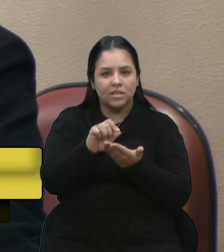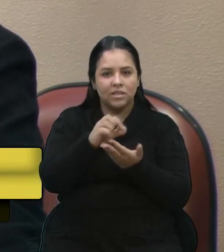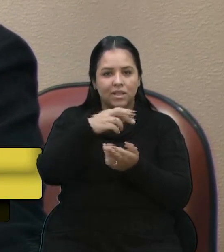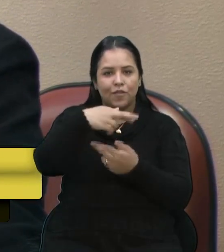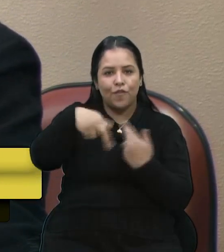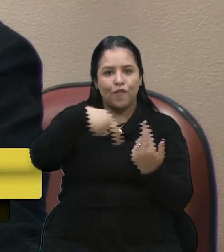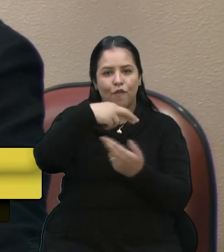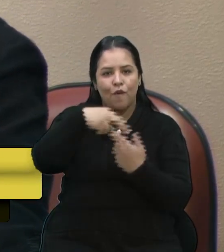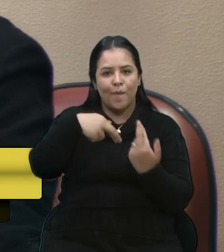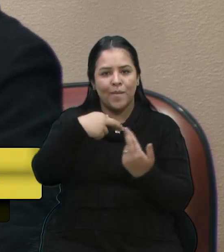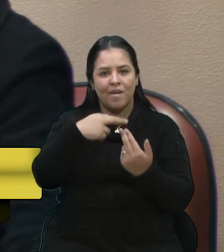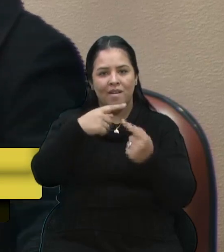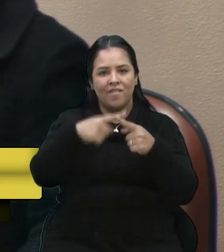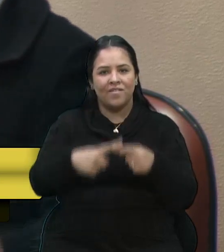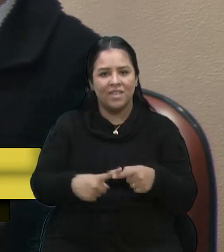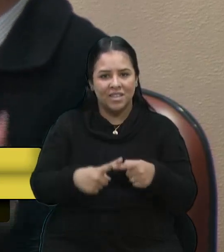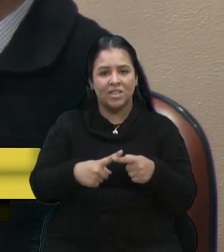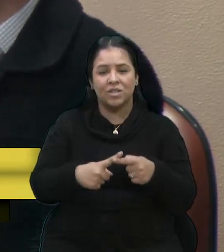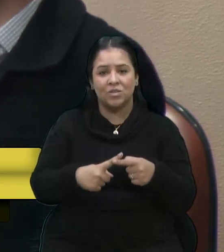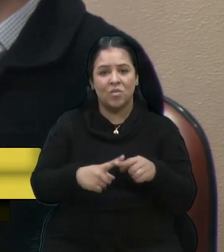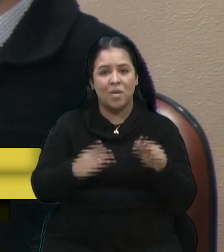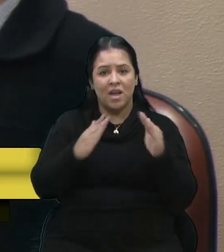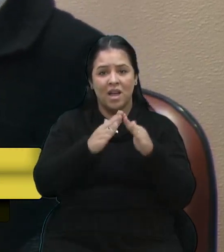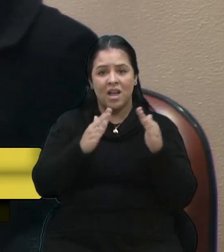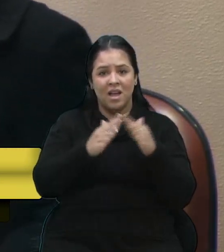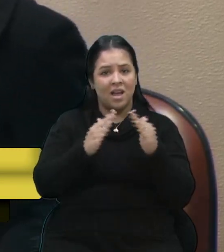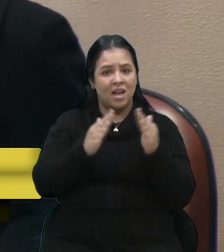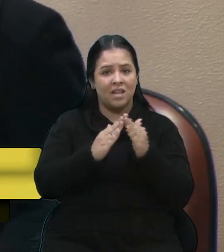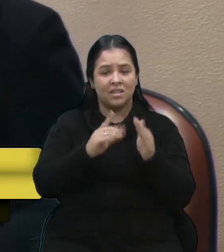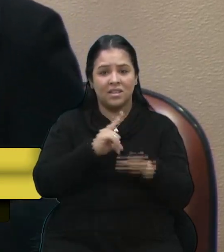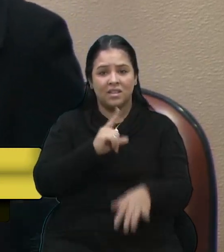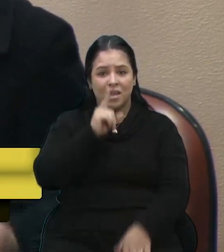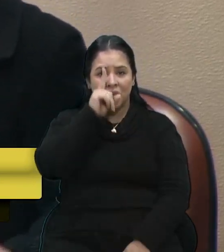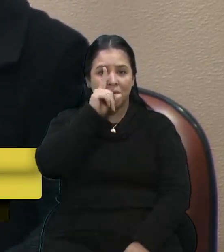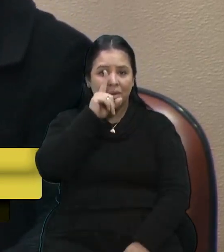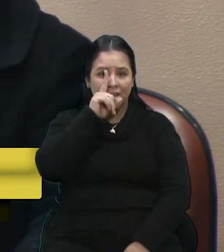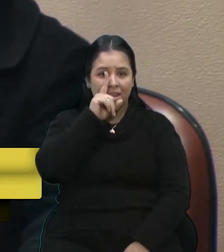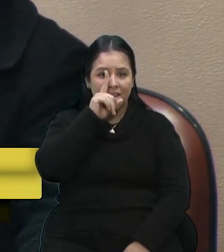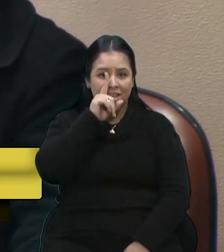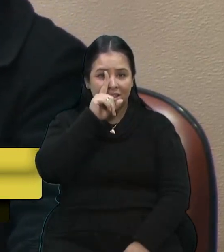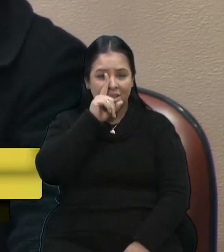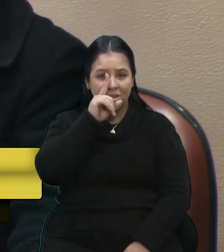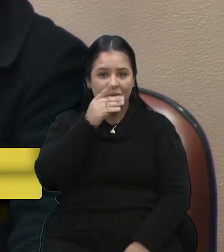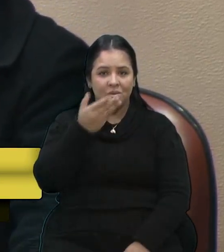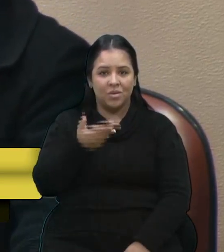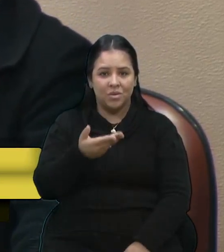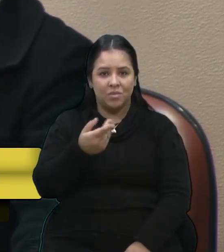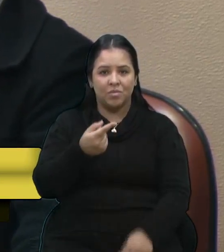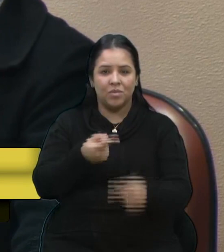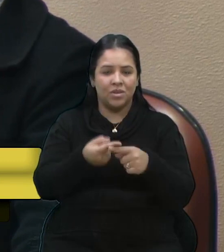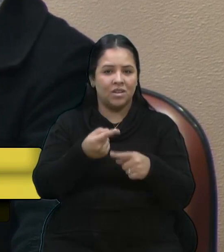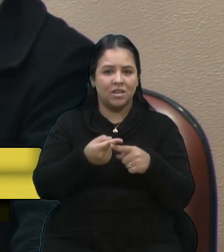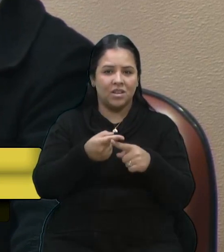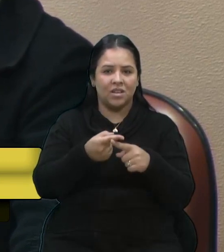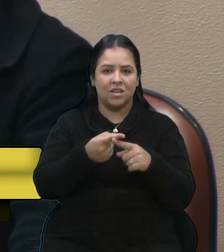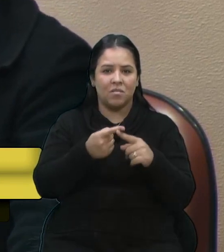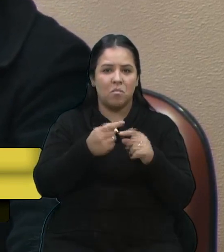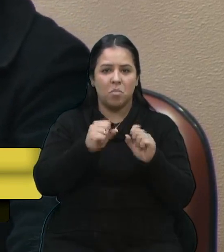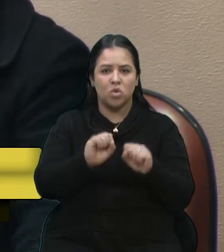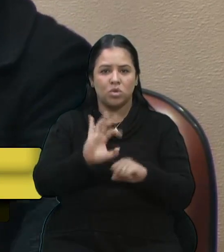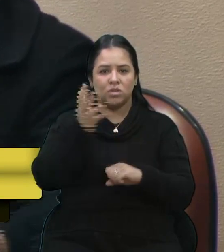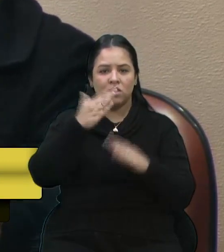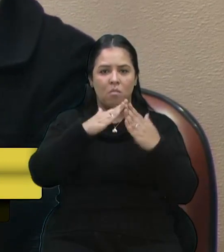residência que estava correndo risco a pleno de poder ali desabar